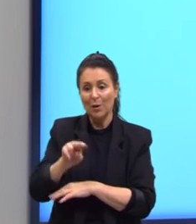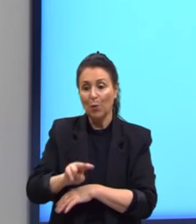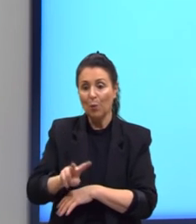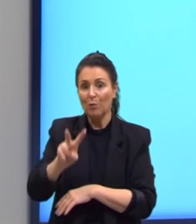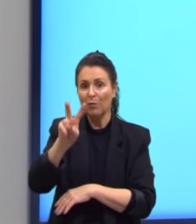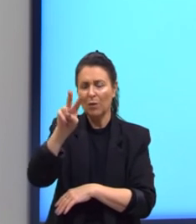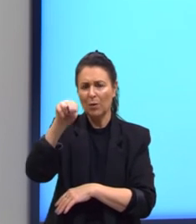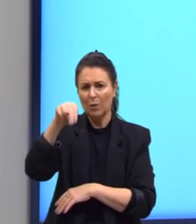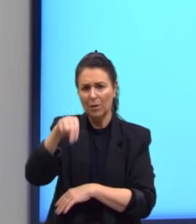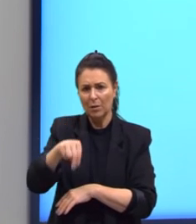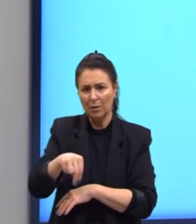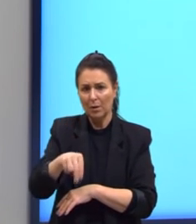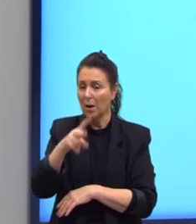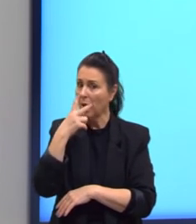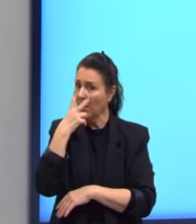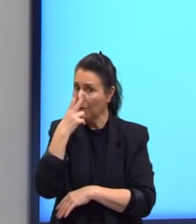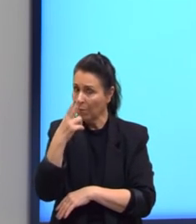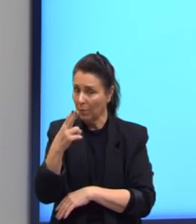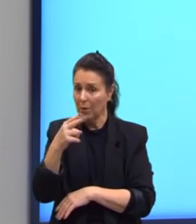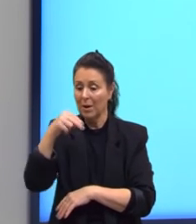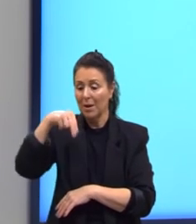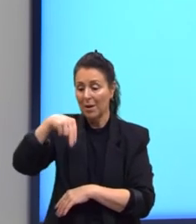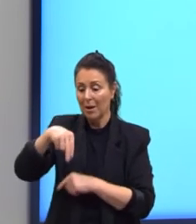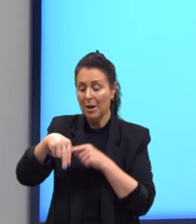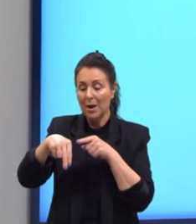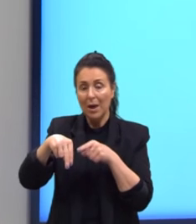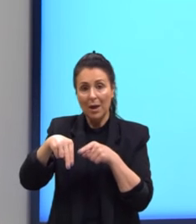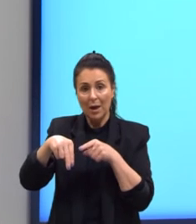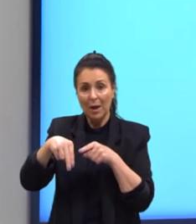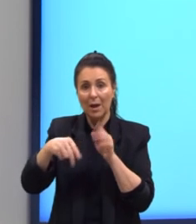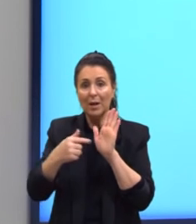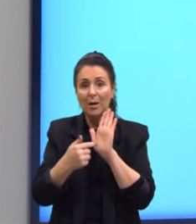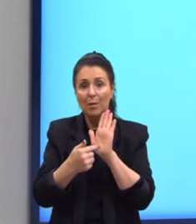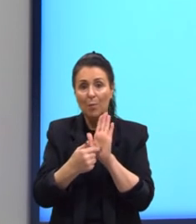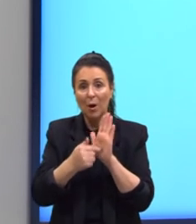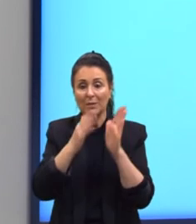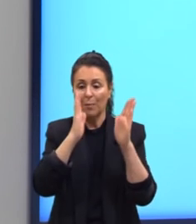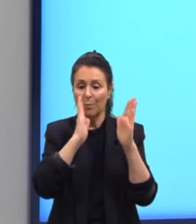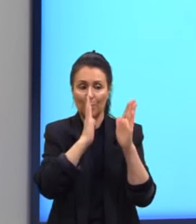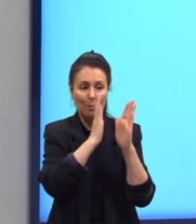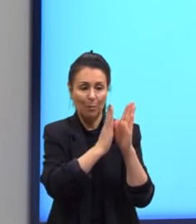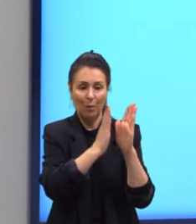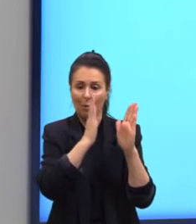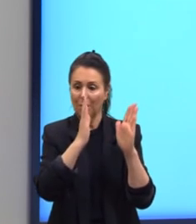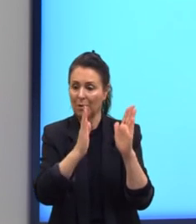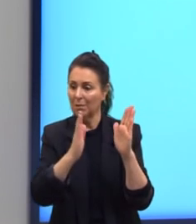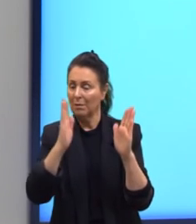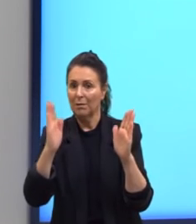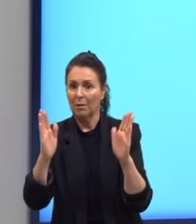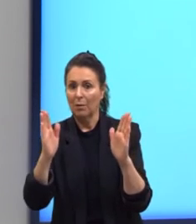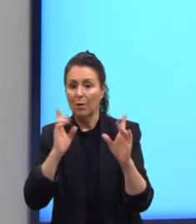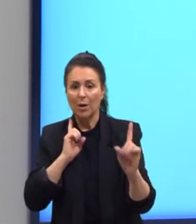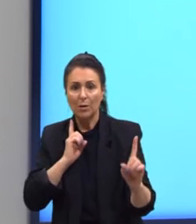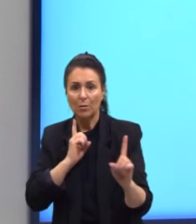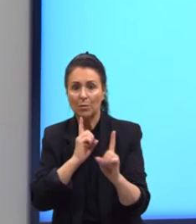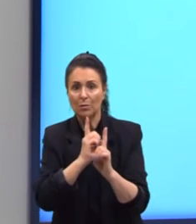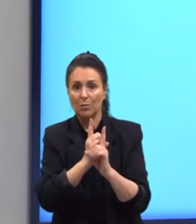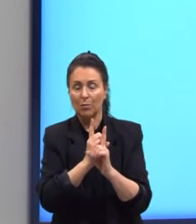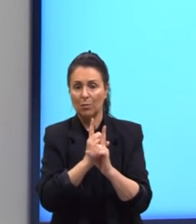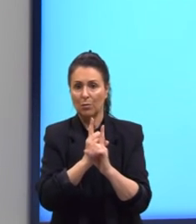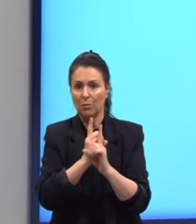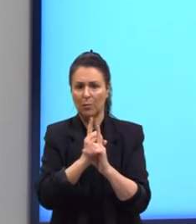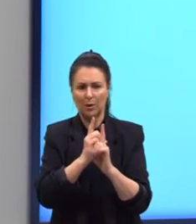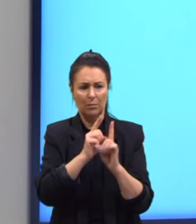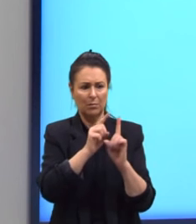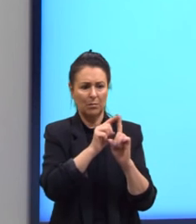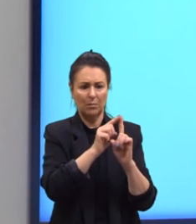deles em si é o mesmo o n ele indica a posição do termo então se eu quero descobrir o termo ali que